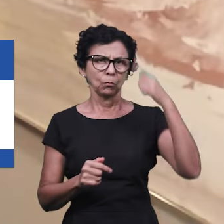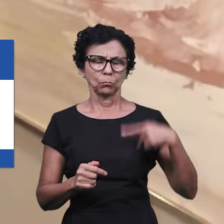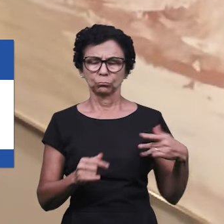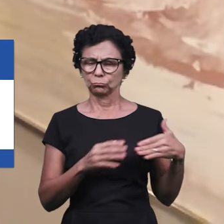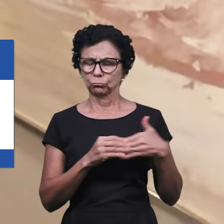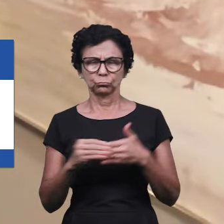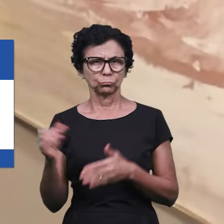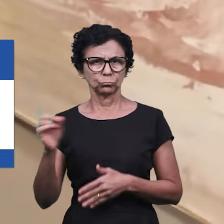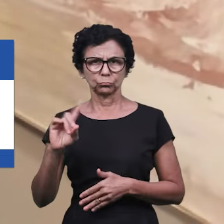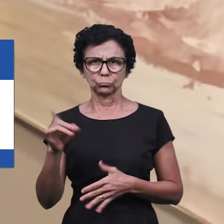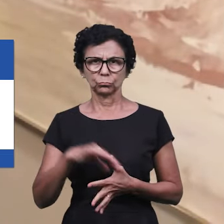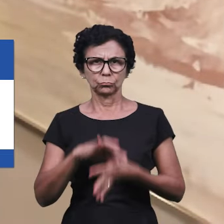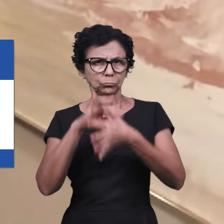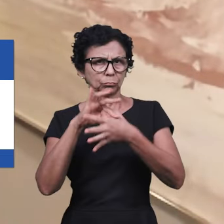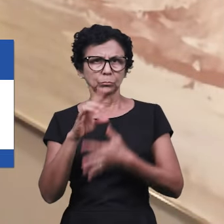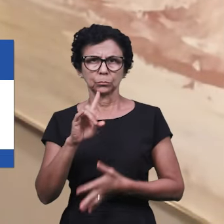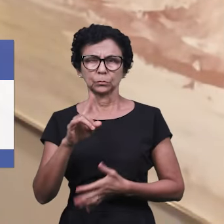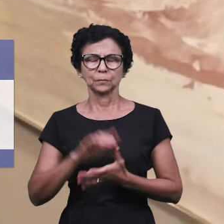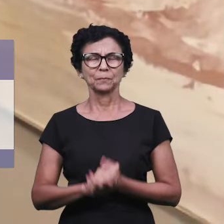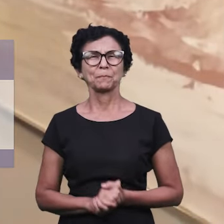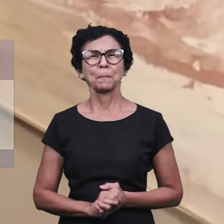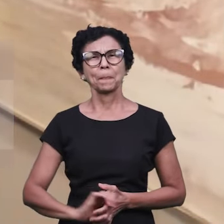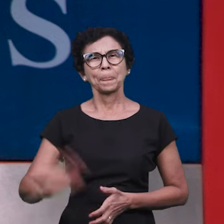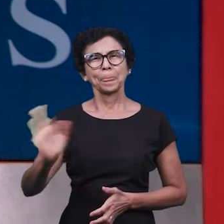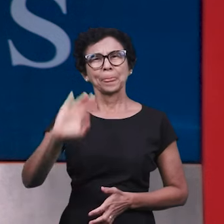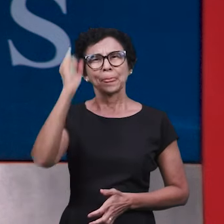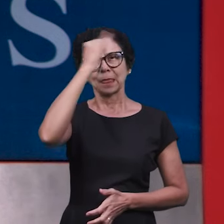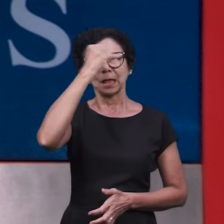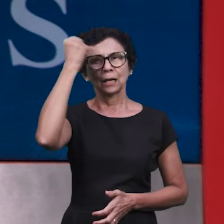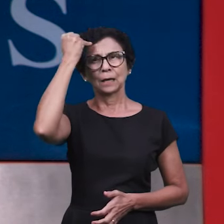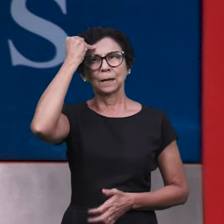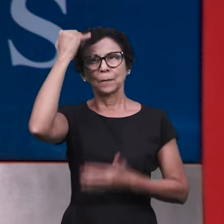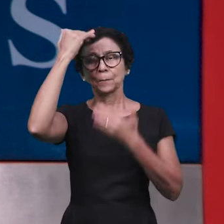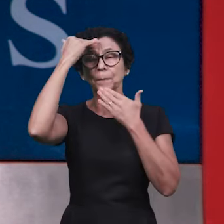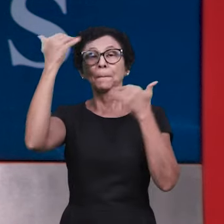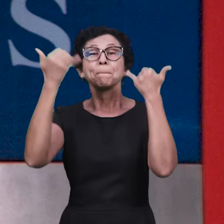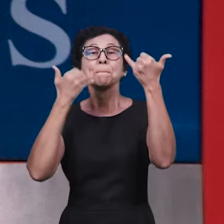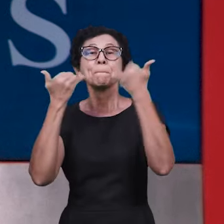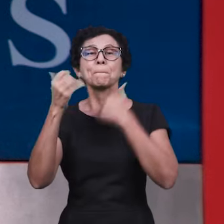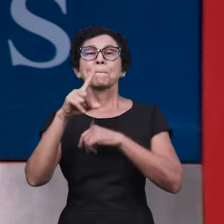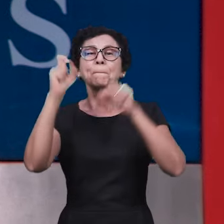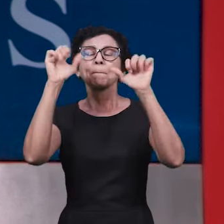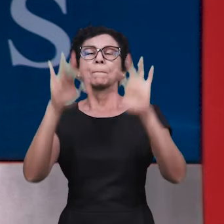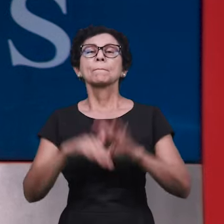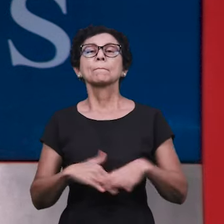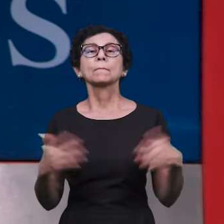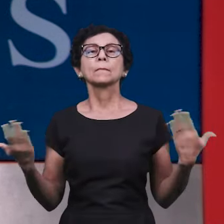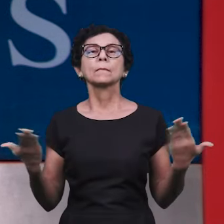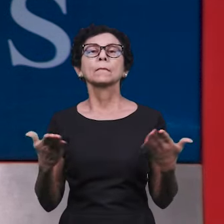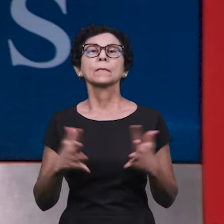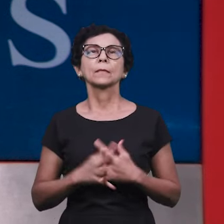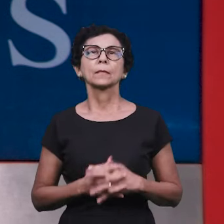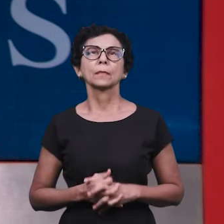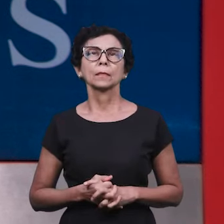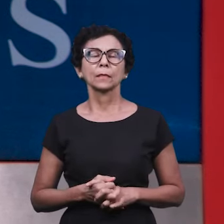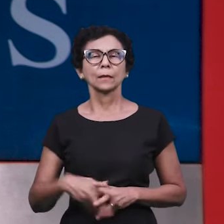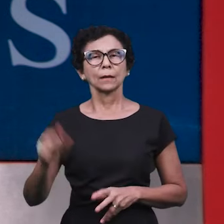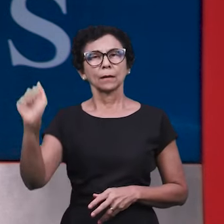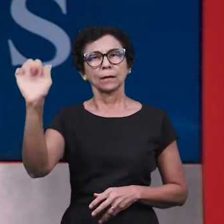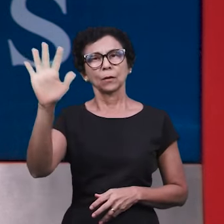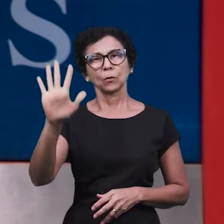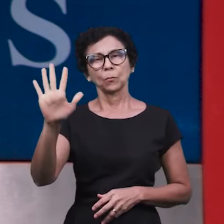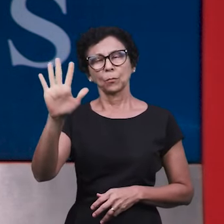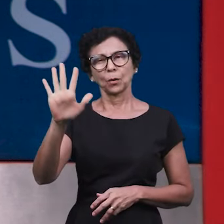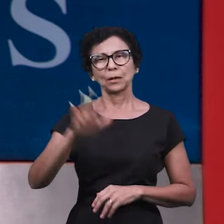Glórias a Deus! Até a próxima semana, Jorge! Obrigado pelas notícias, que Deus abençoe. agora vamos diretamente para a